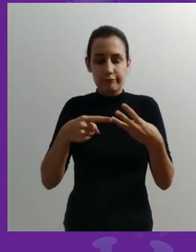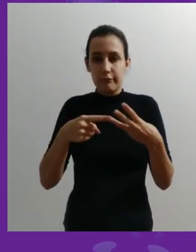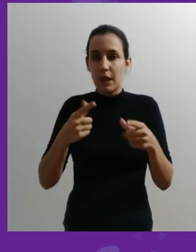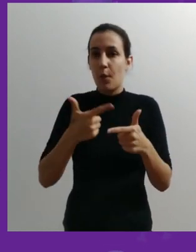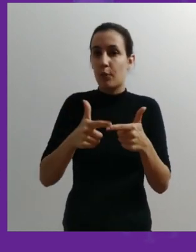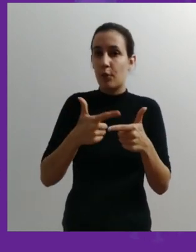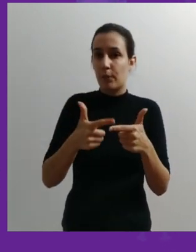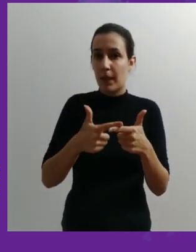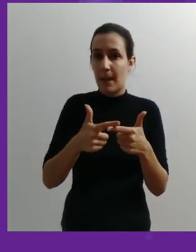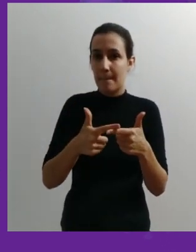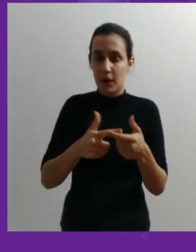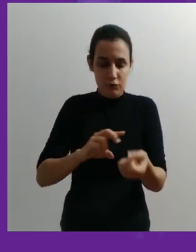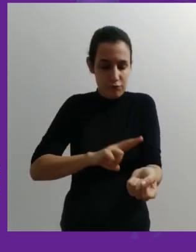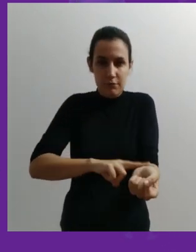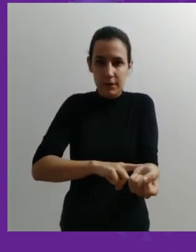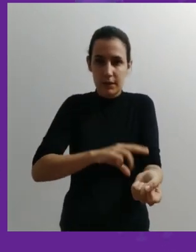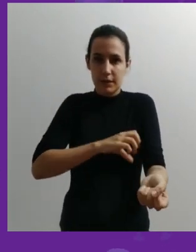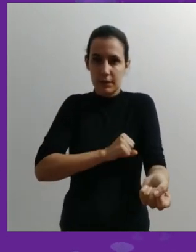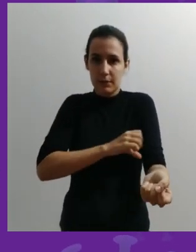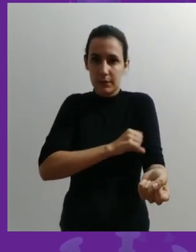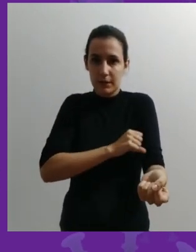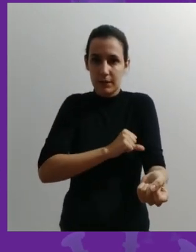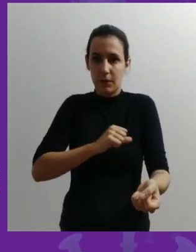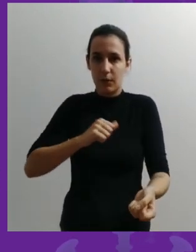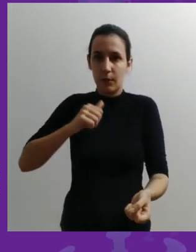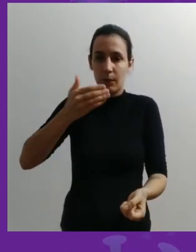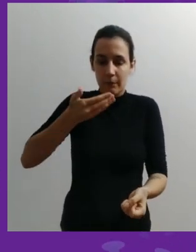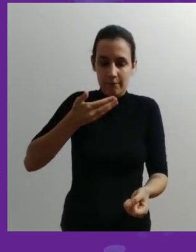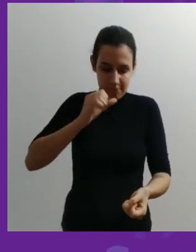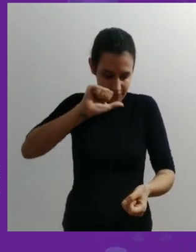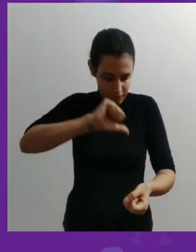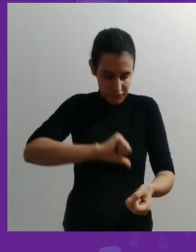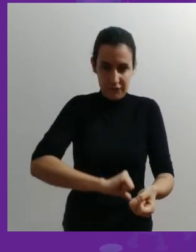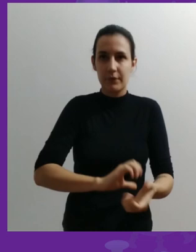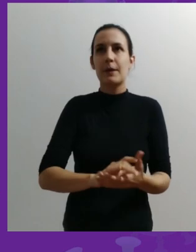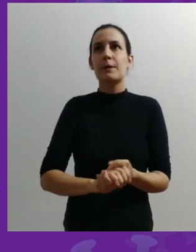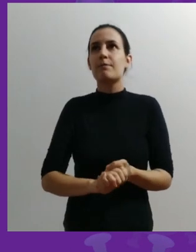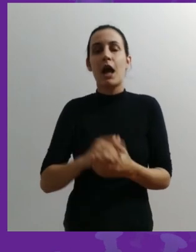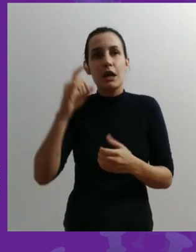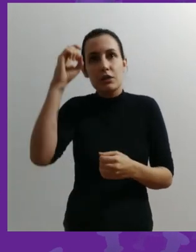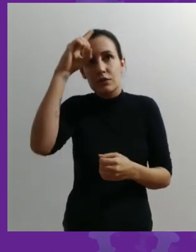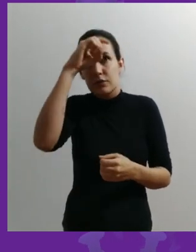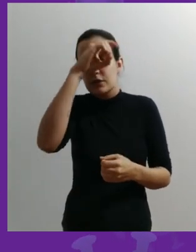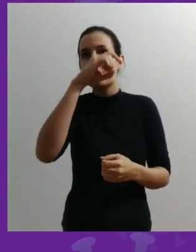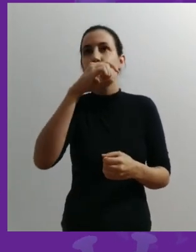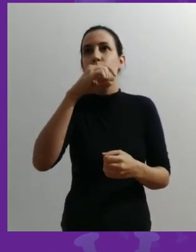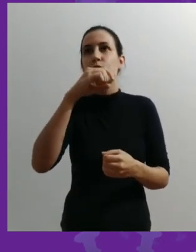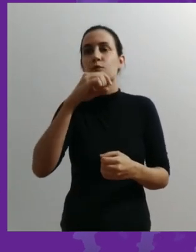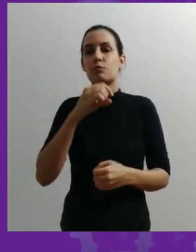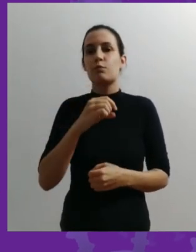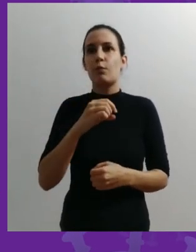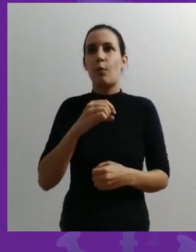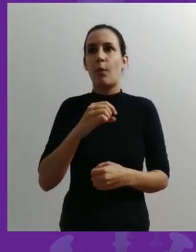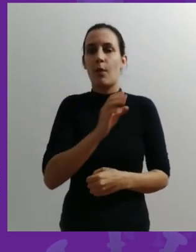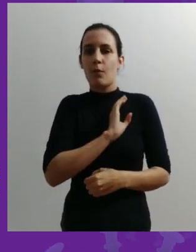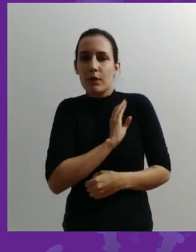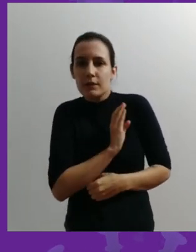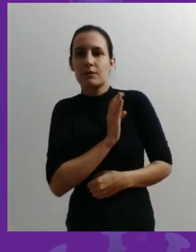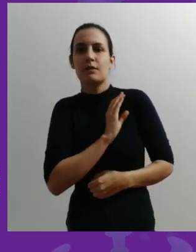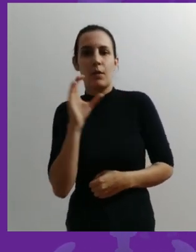problemas de queda de pressão arterial, pode favorecer o desenvolvimento de arritmias cardíacas,